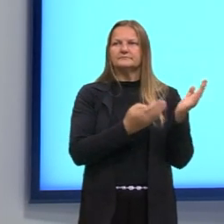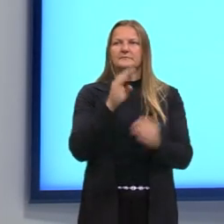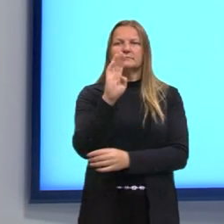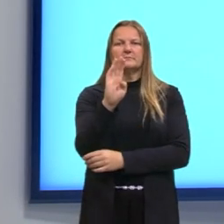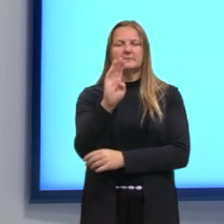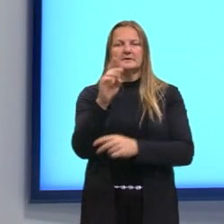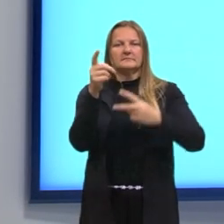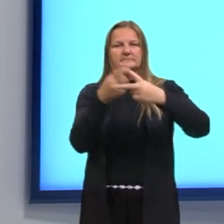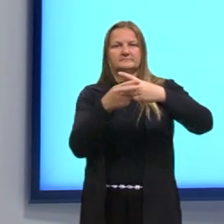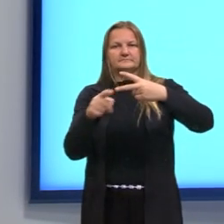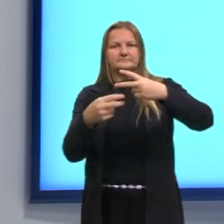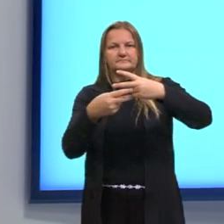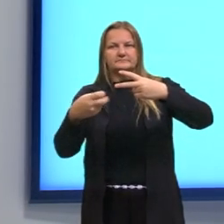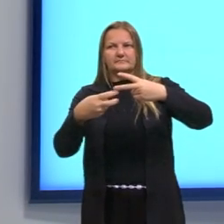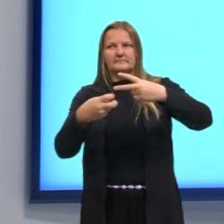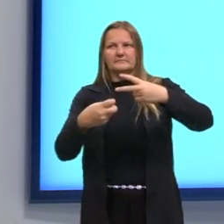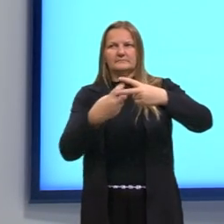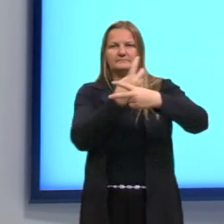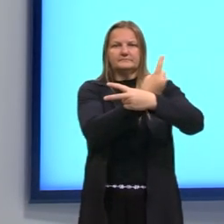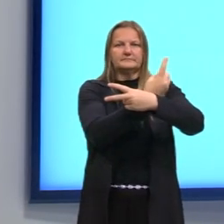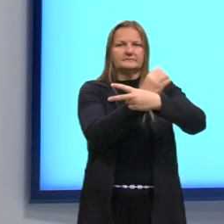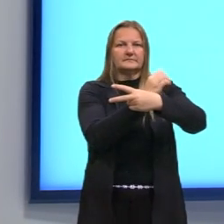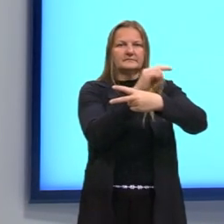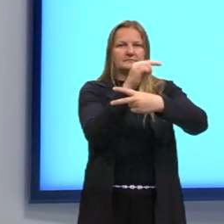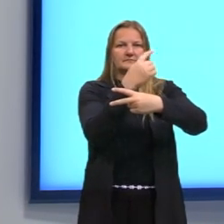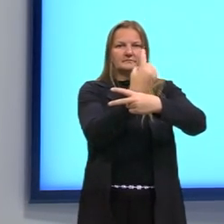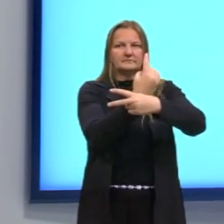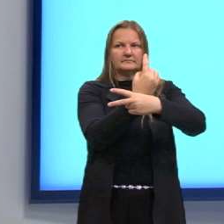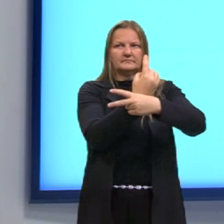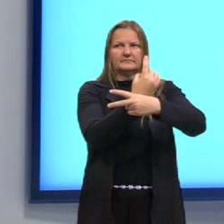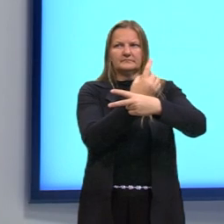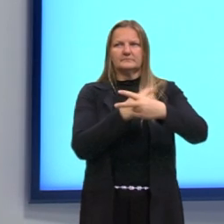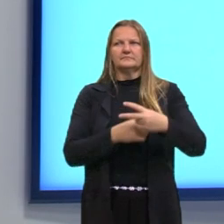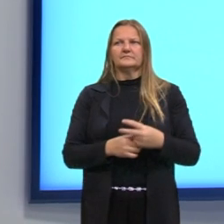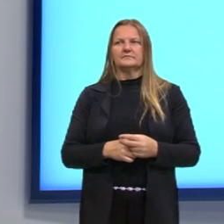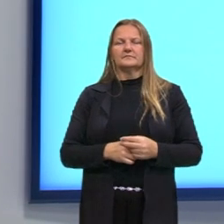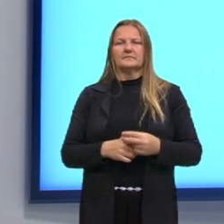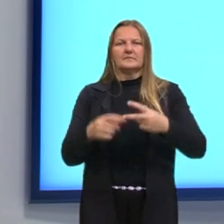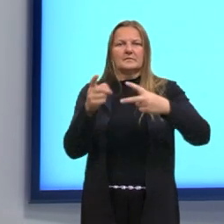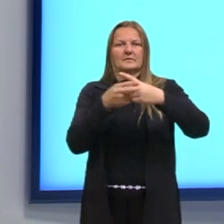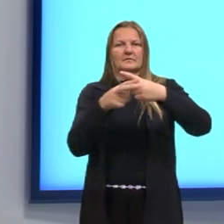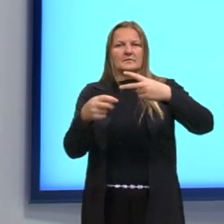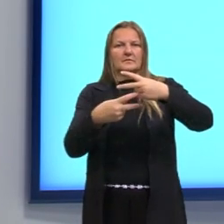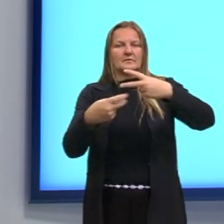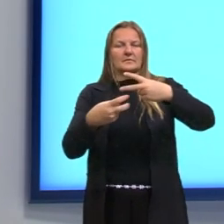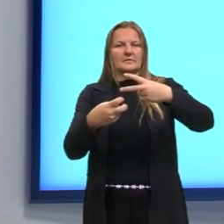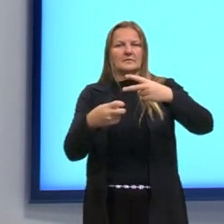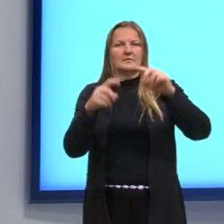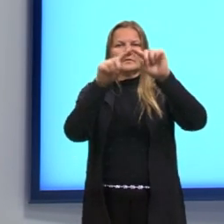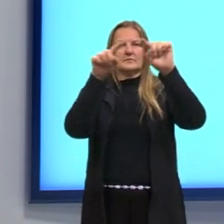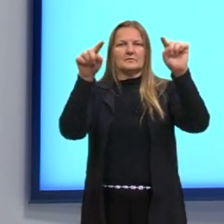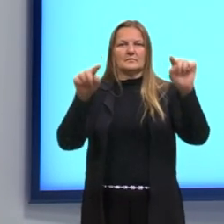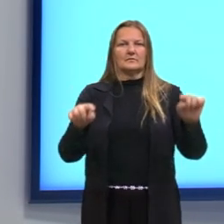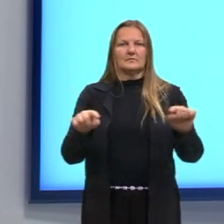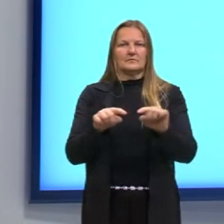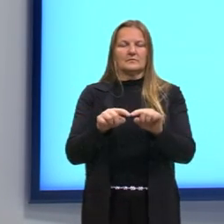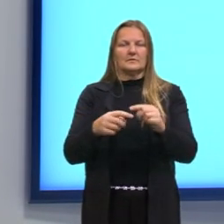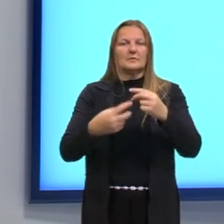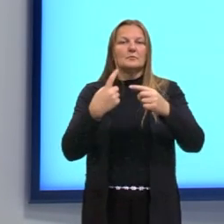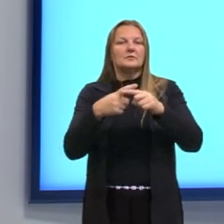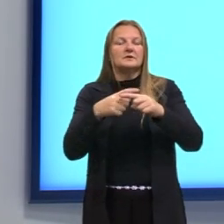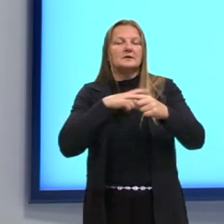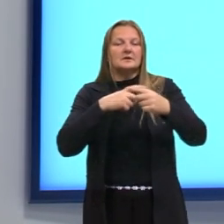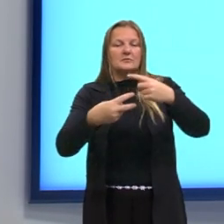maior ou igual do que 10 na menos 1. Aqui eu uso conjunto fechado, porque tem igualdade. Agora,